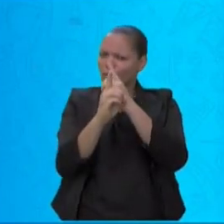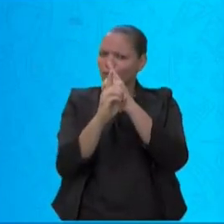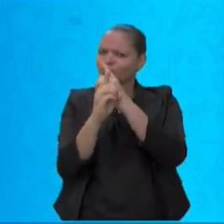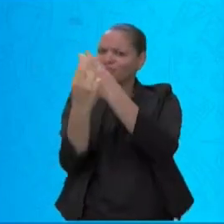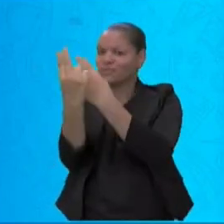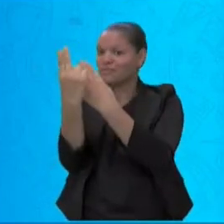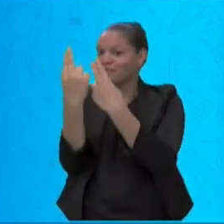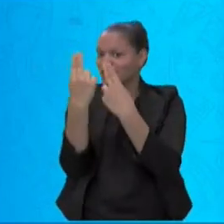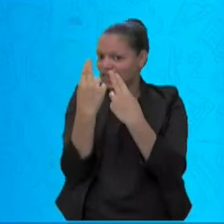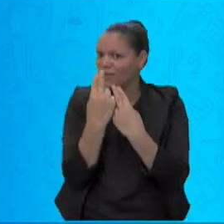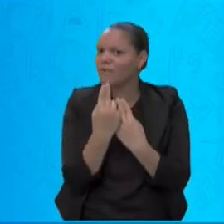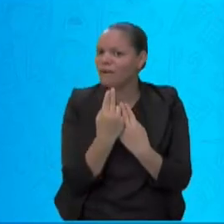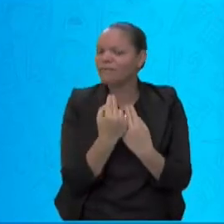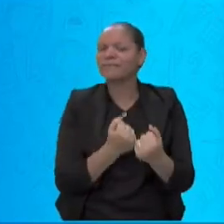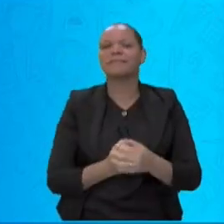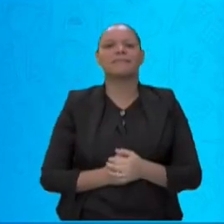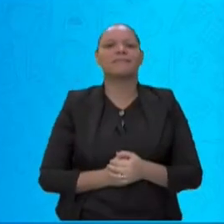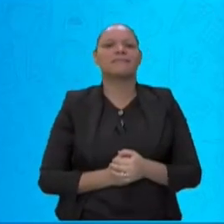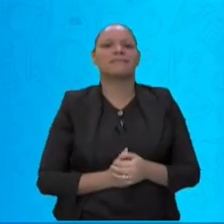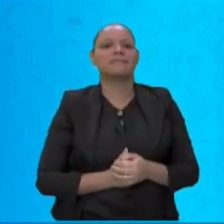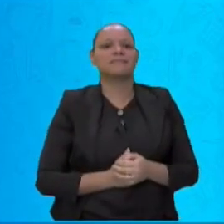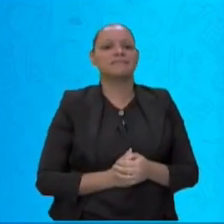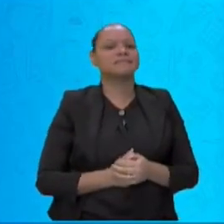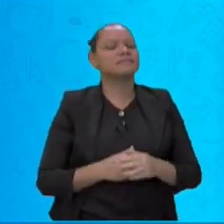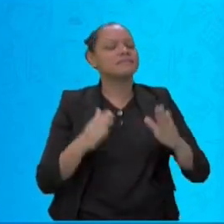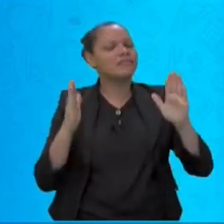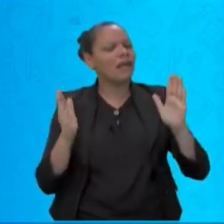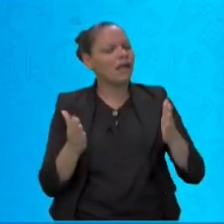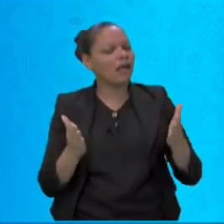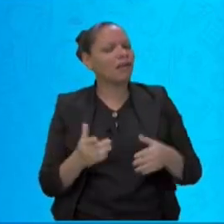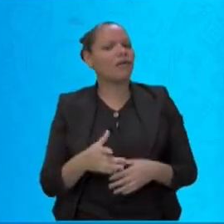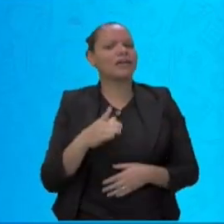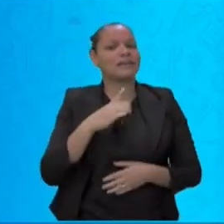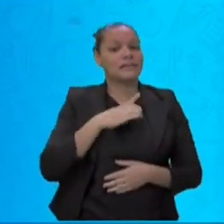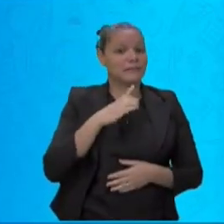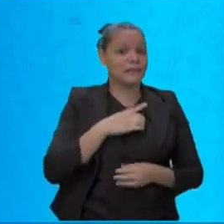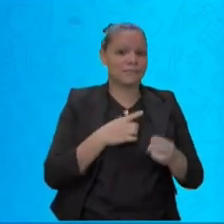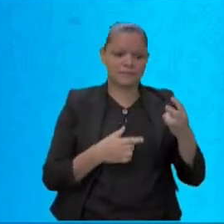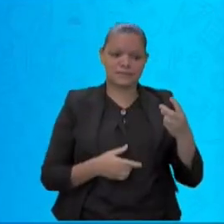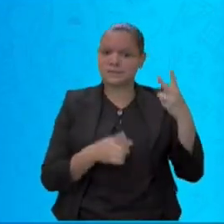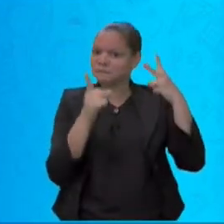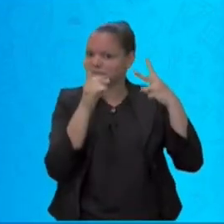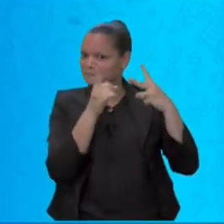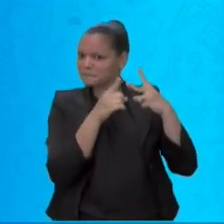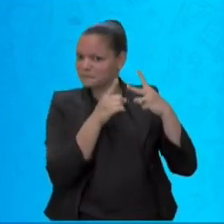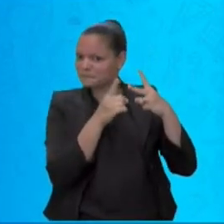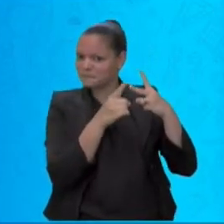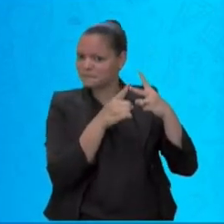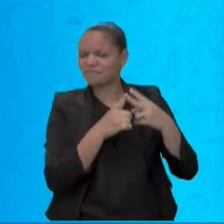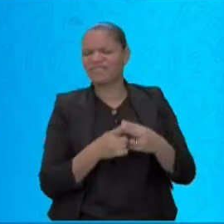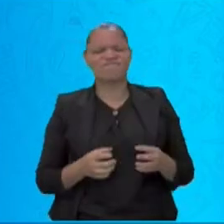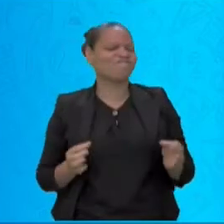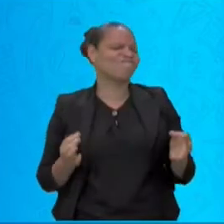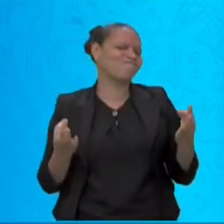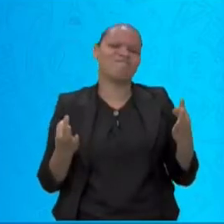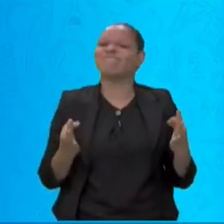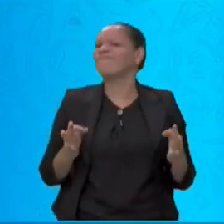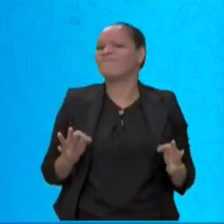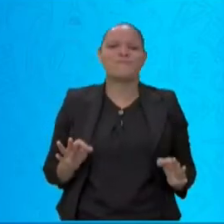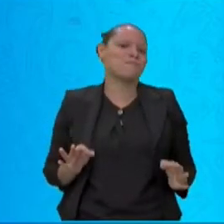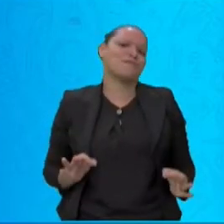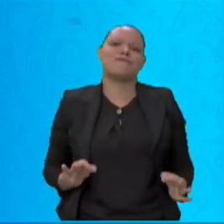mesma sílaba. Agora, nós temos um outro tipo também, que é o imperfeito. Ao